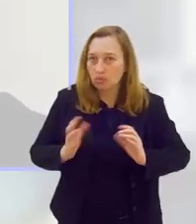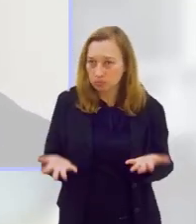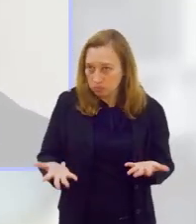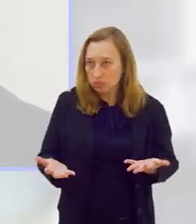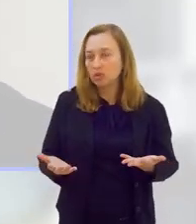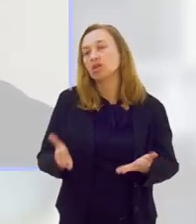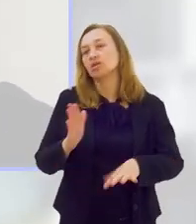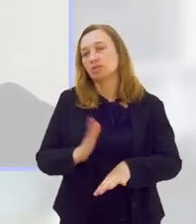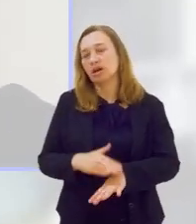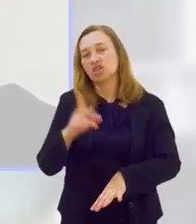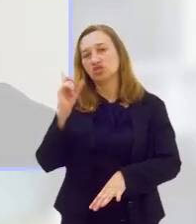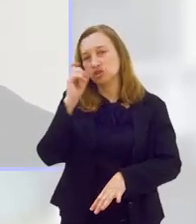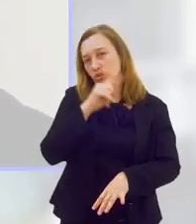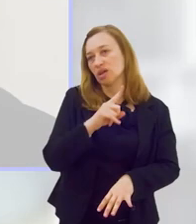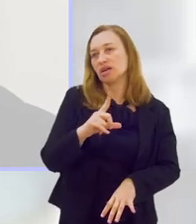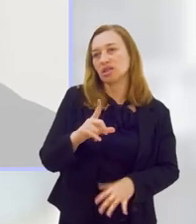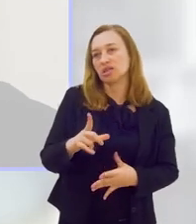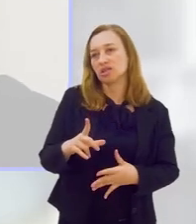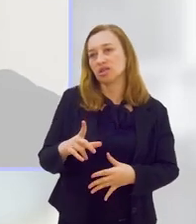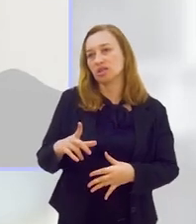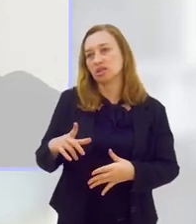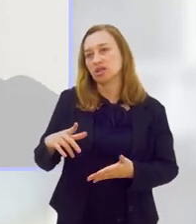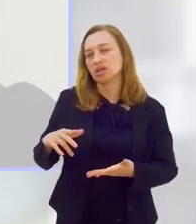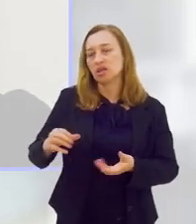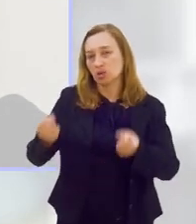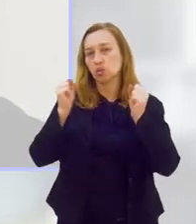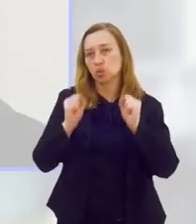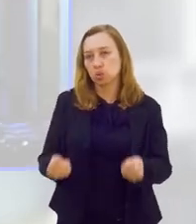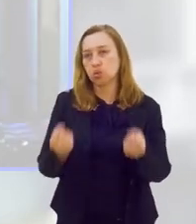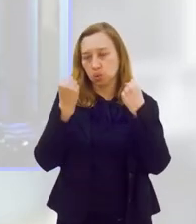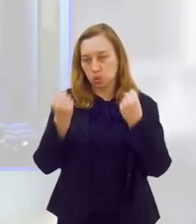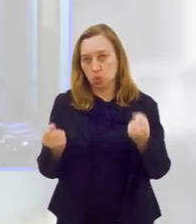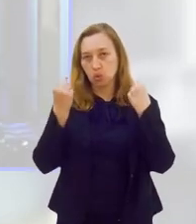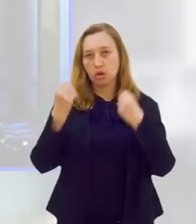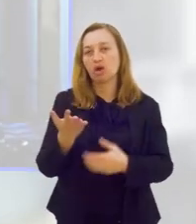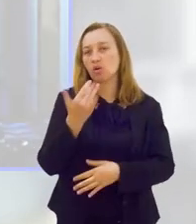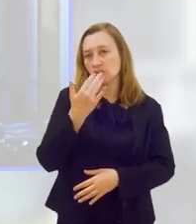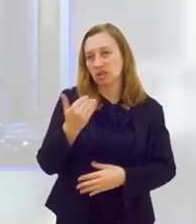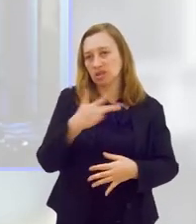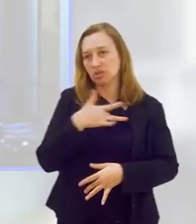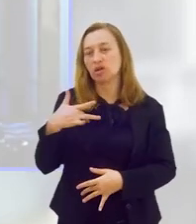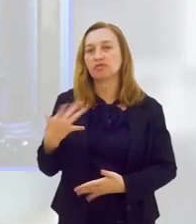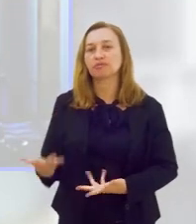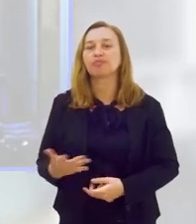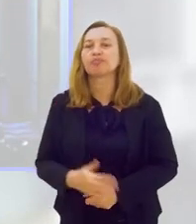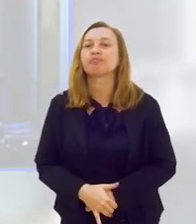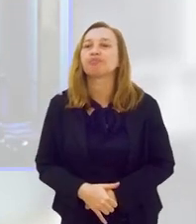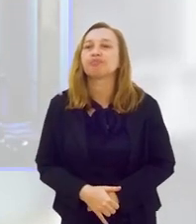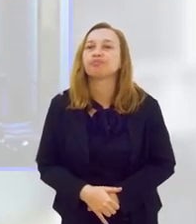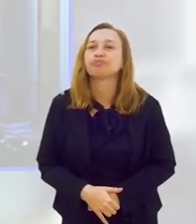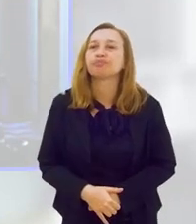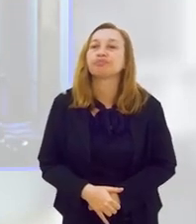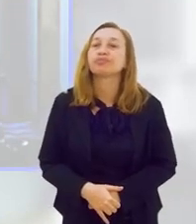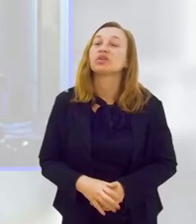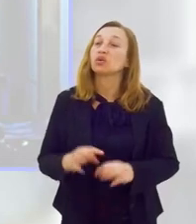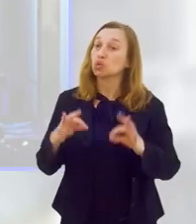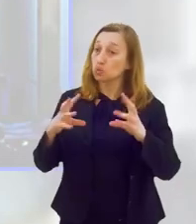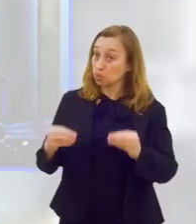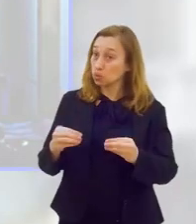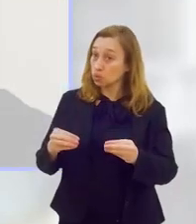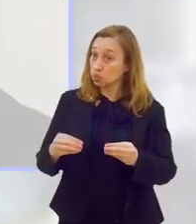dificuldade de aderir à atividade física e à alimentação saudável. Entender também que tudo é feito de uma forma